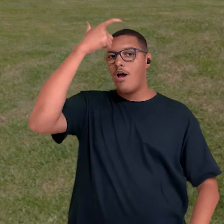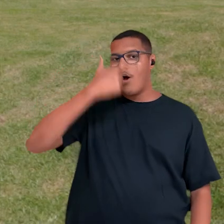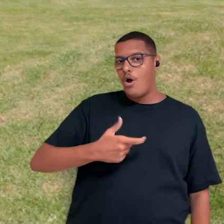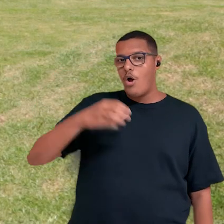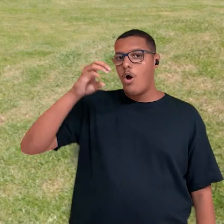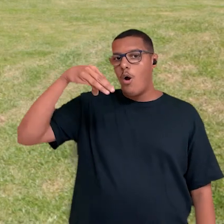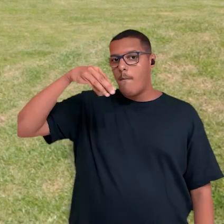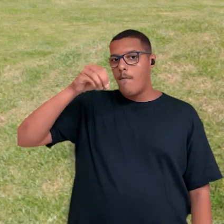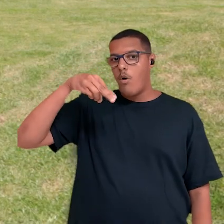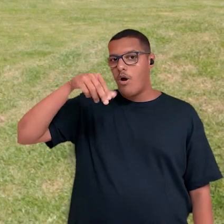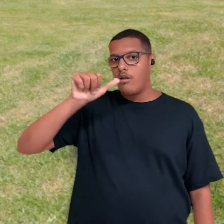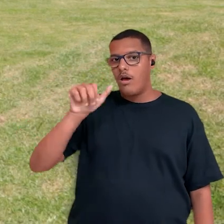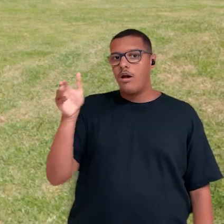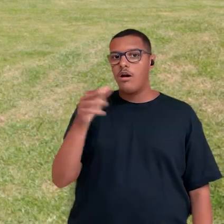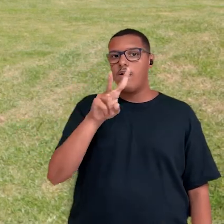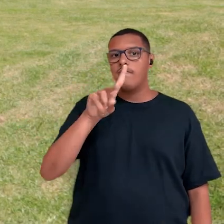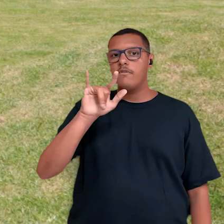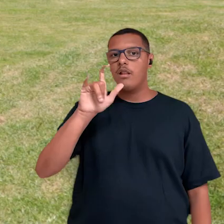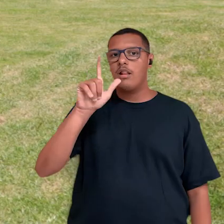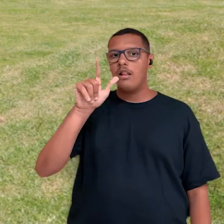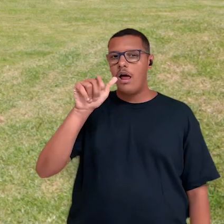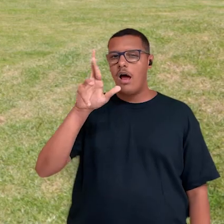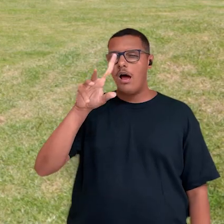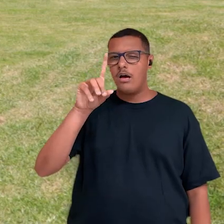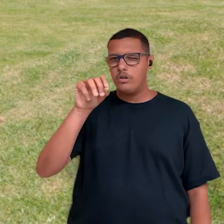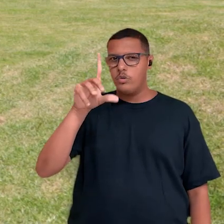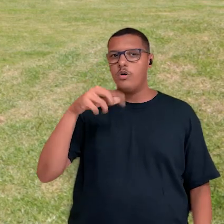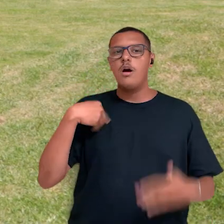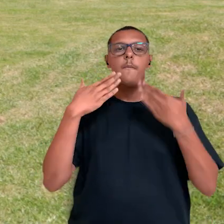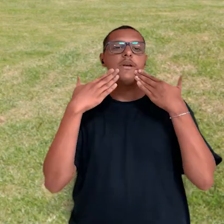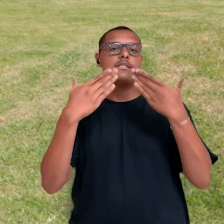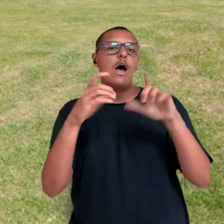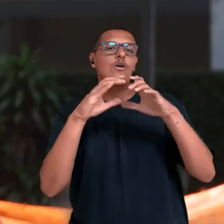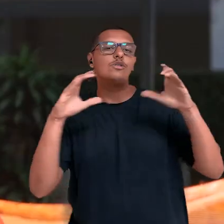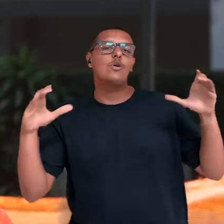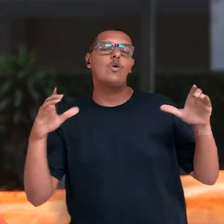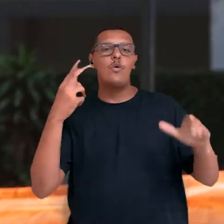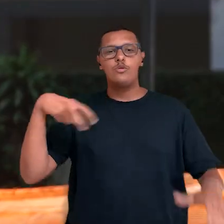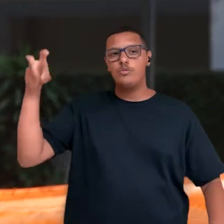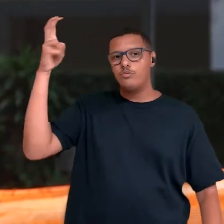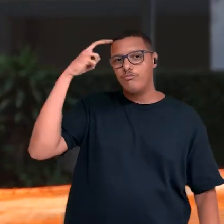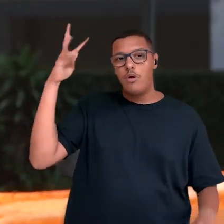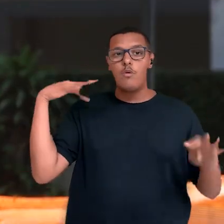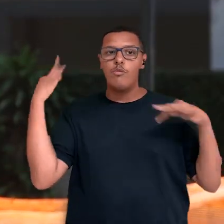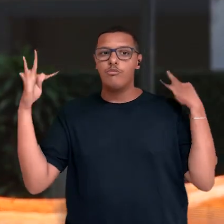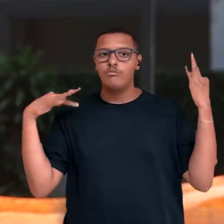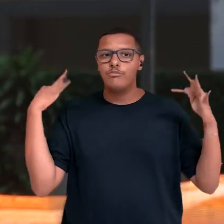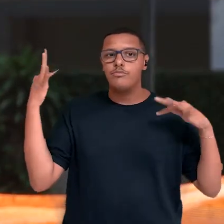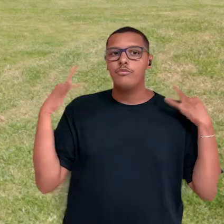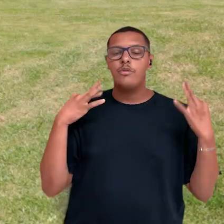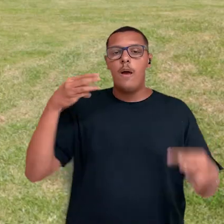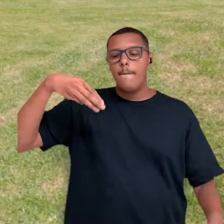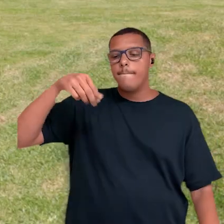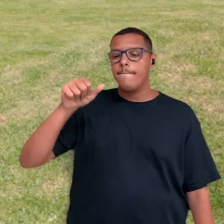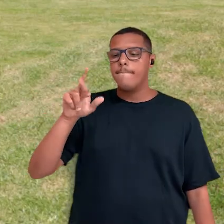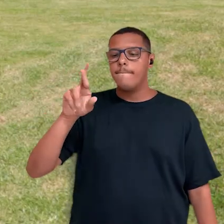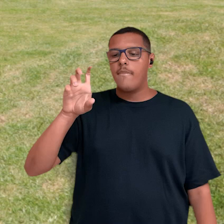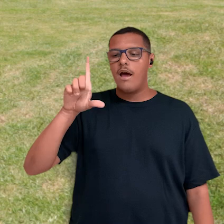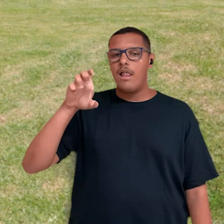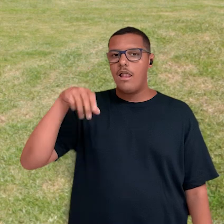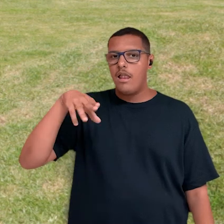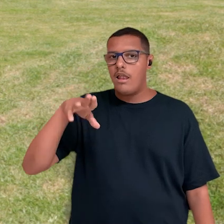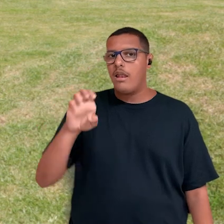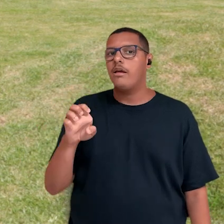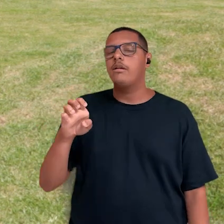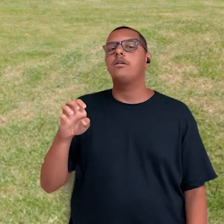Olá, eu sou Mona Vilardo e vou apresentar para você o Circuito Turístico Cultural Marlene, uma homenagem a